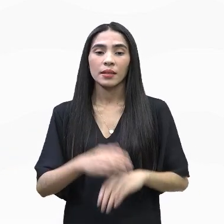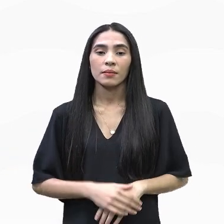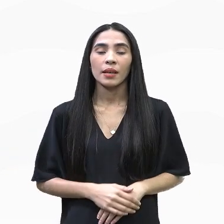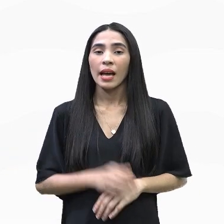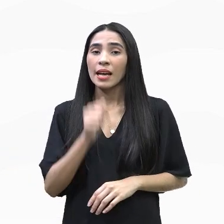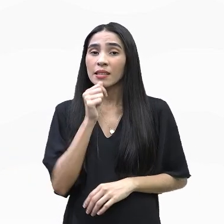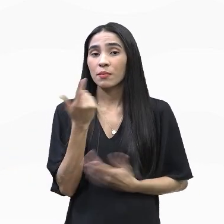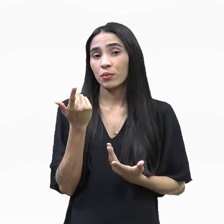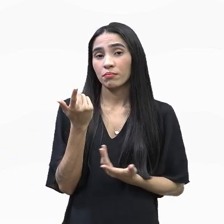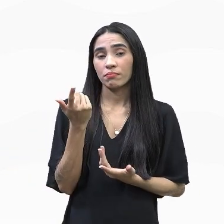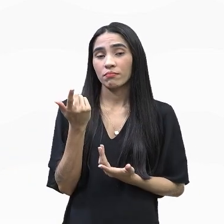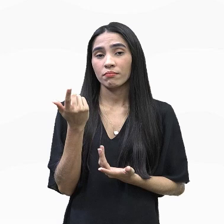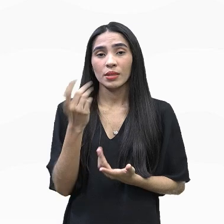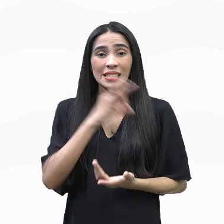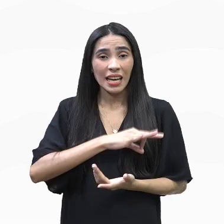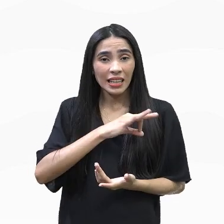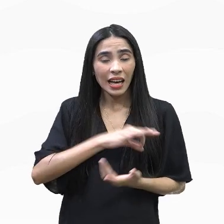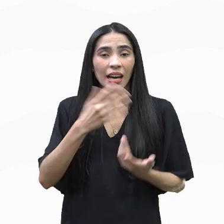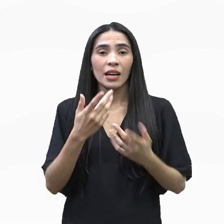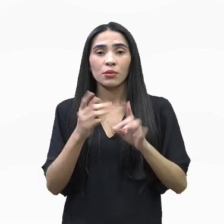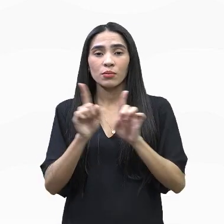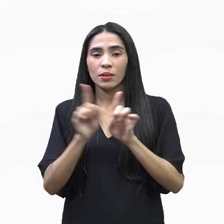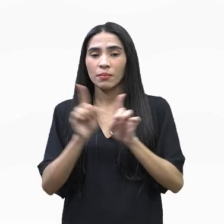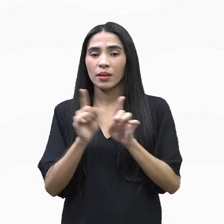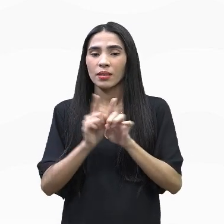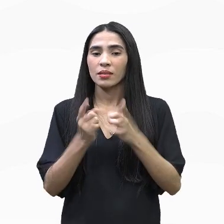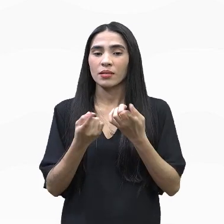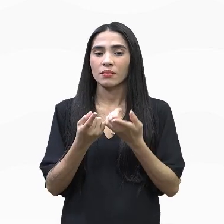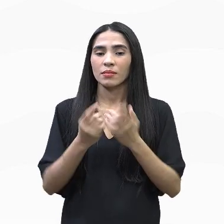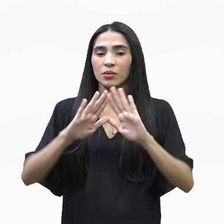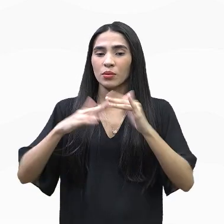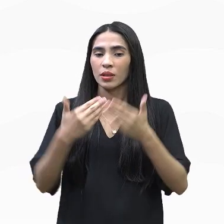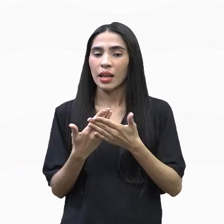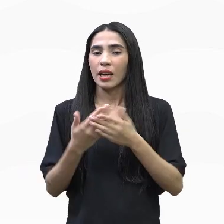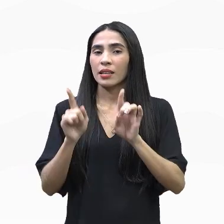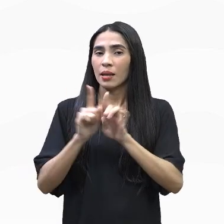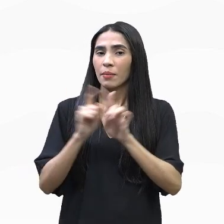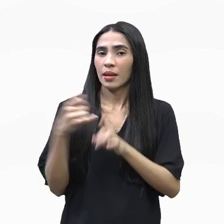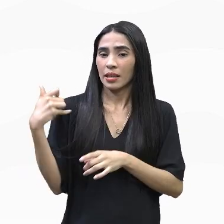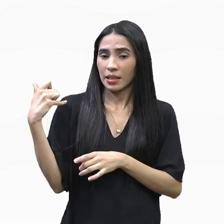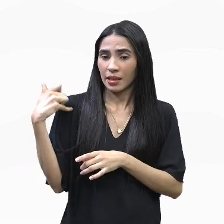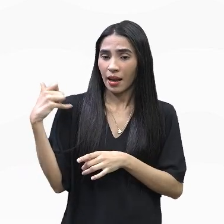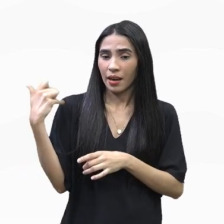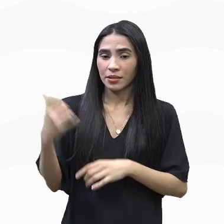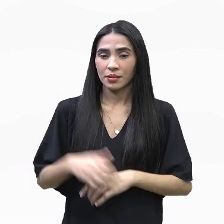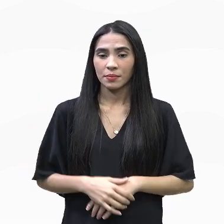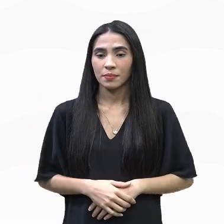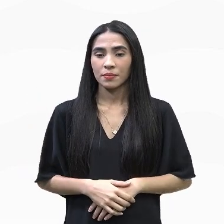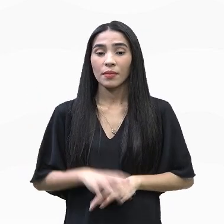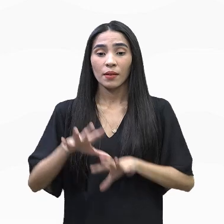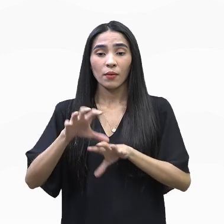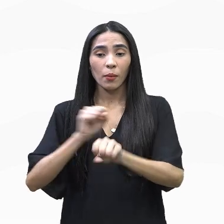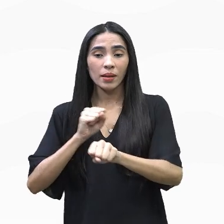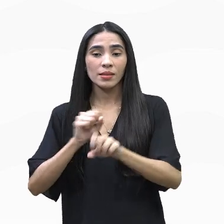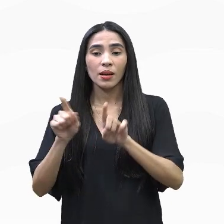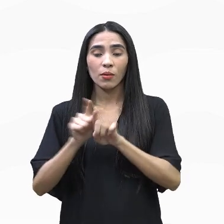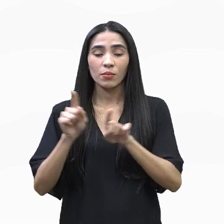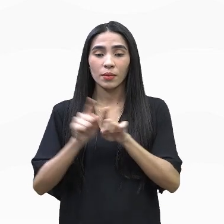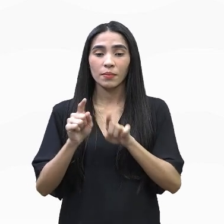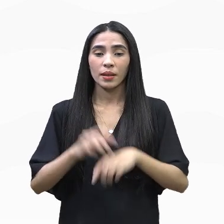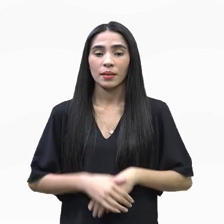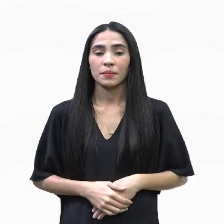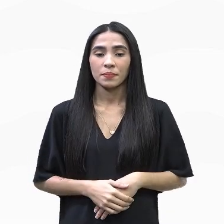da renda, da escolaridade, da própria idade, né? Da etnia,